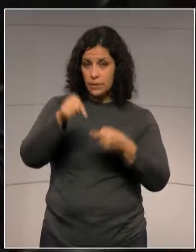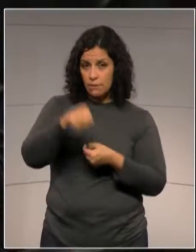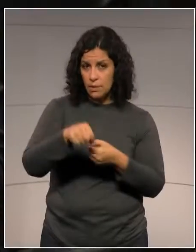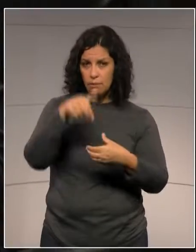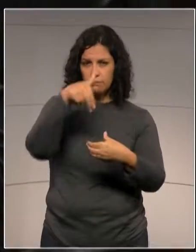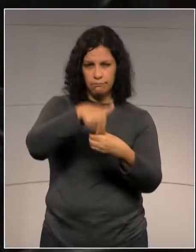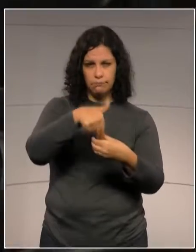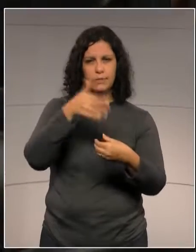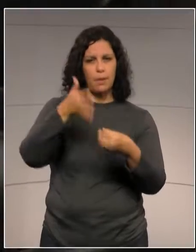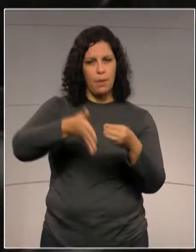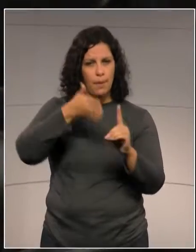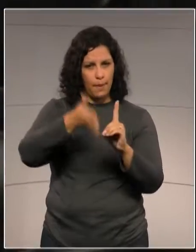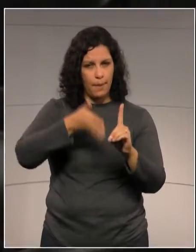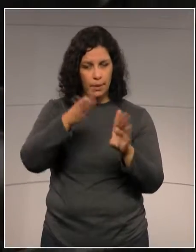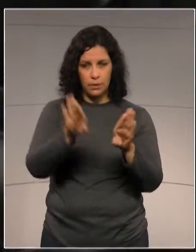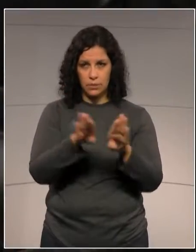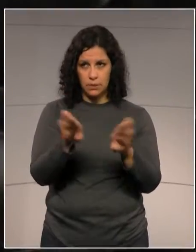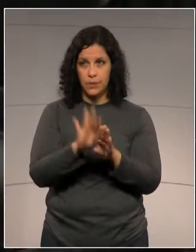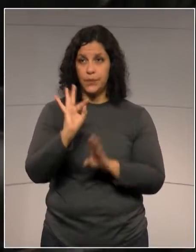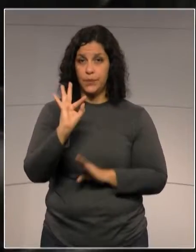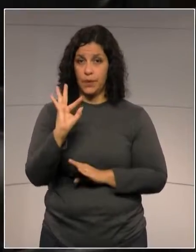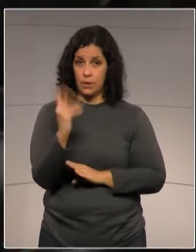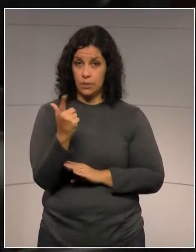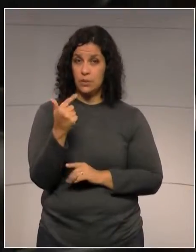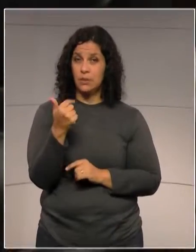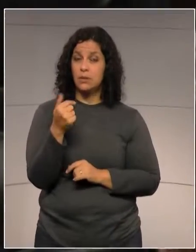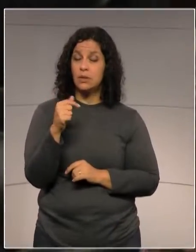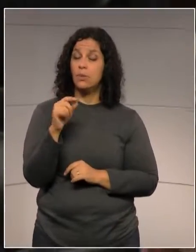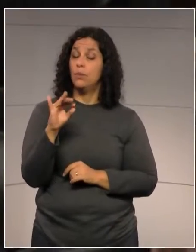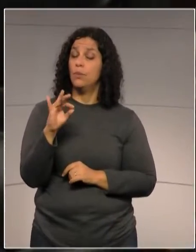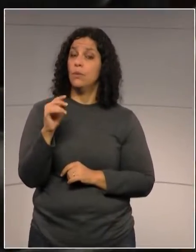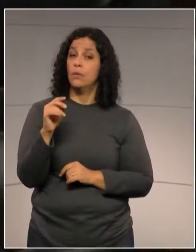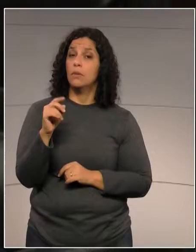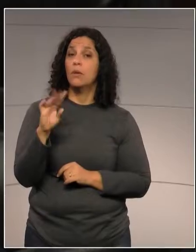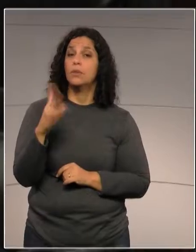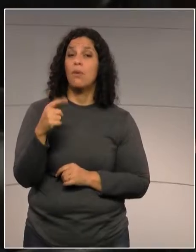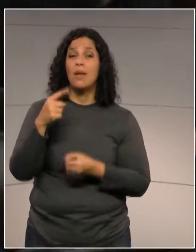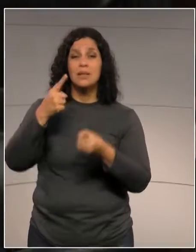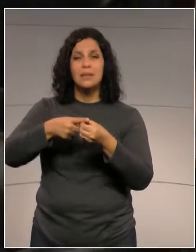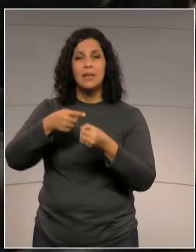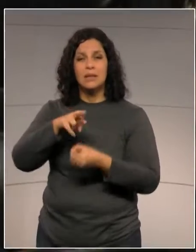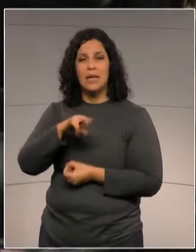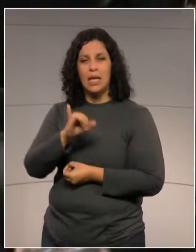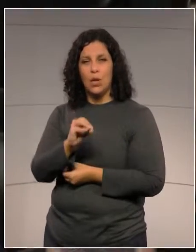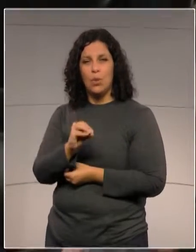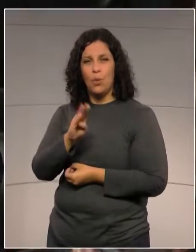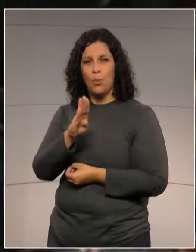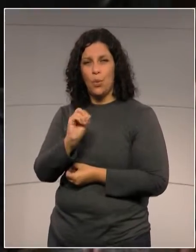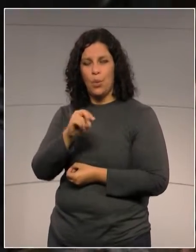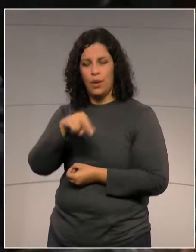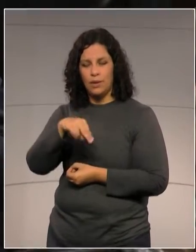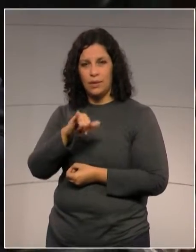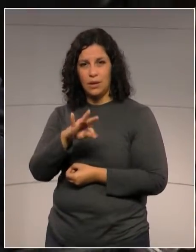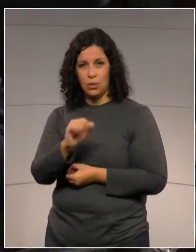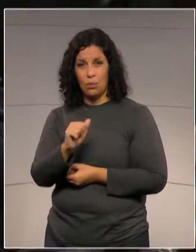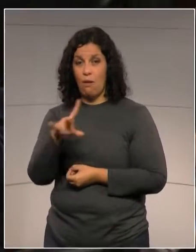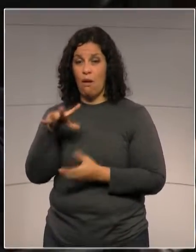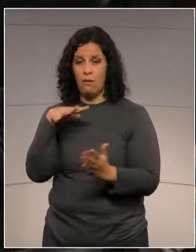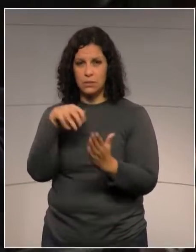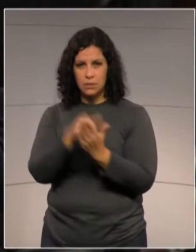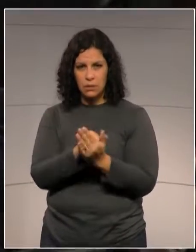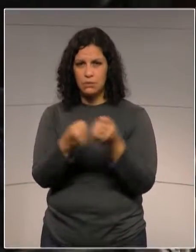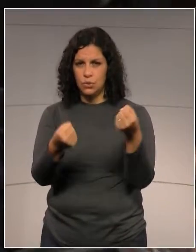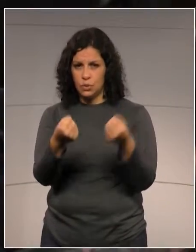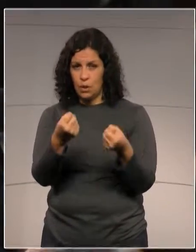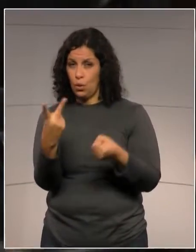tribuna. Aconteceu um episódio muito desagradável em Rio Bonito do Iguaçu, quando, num acidente, dois